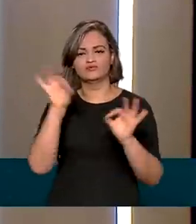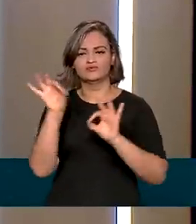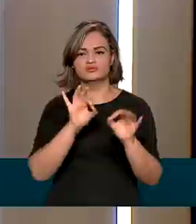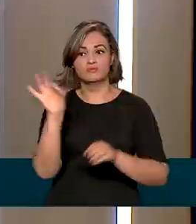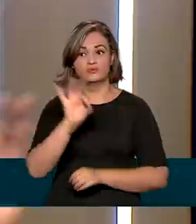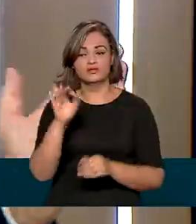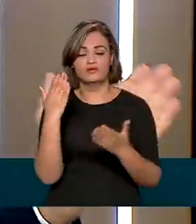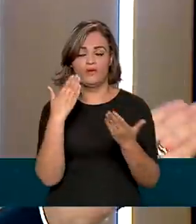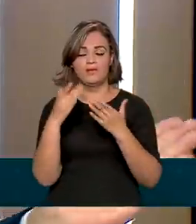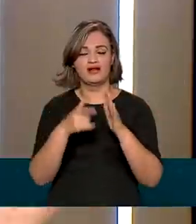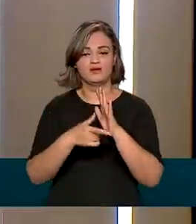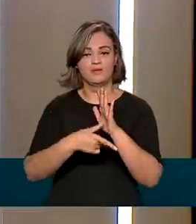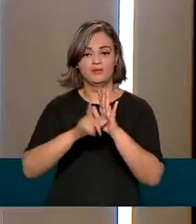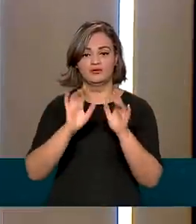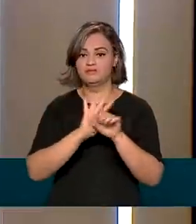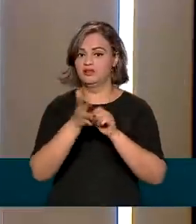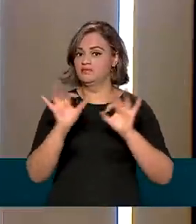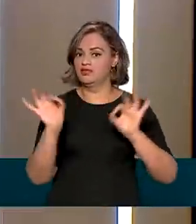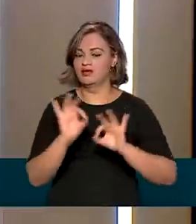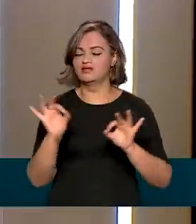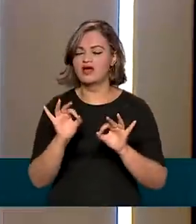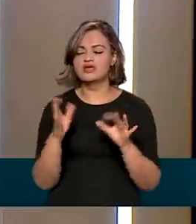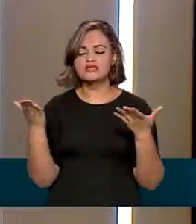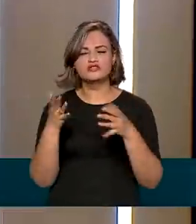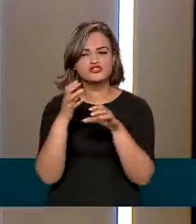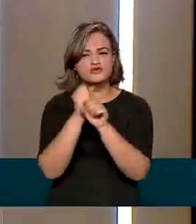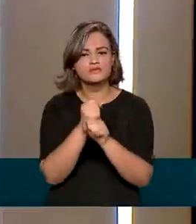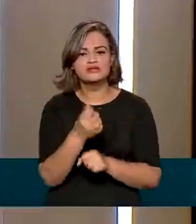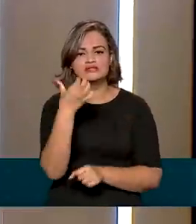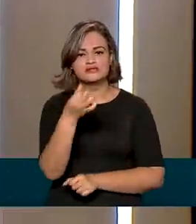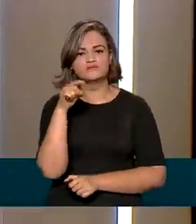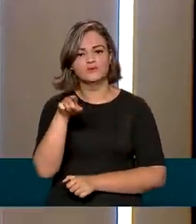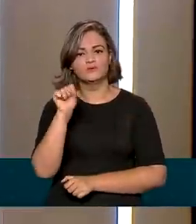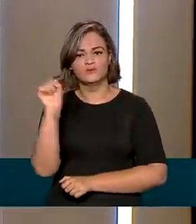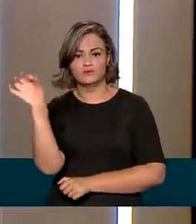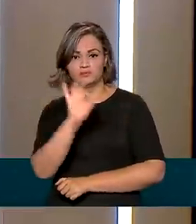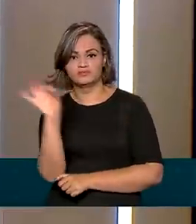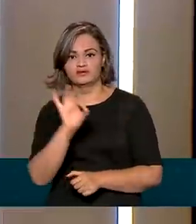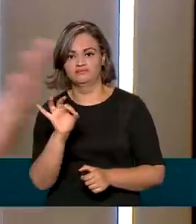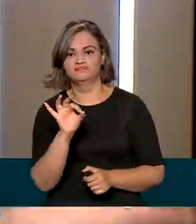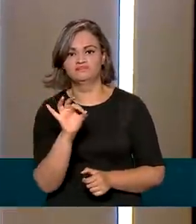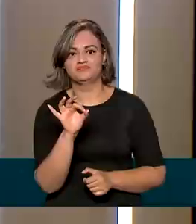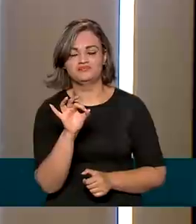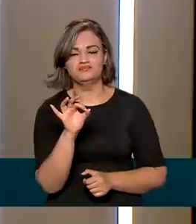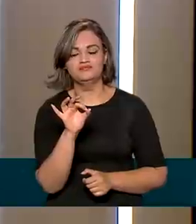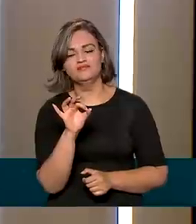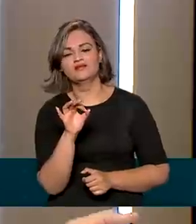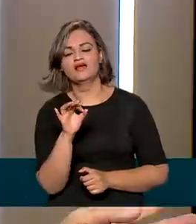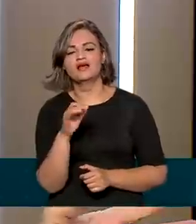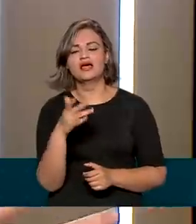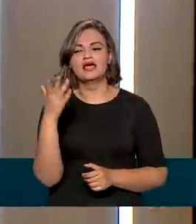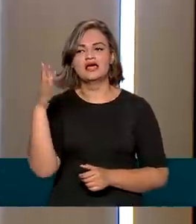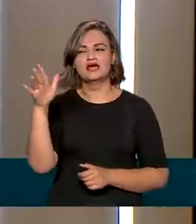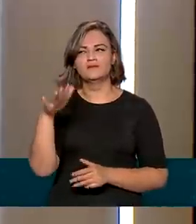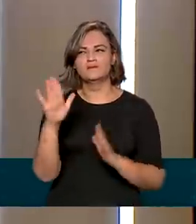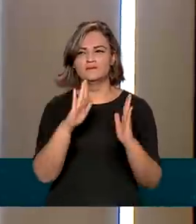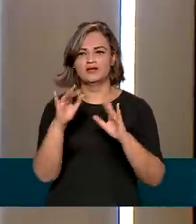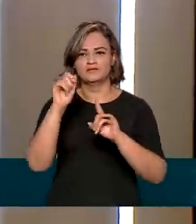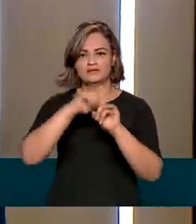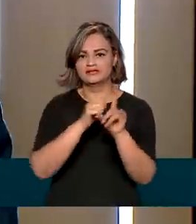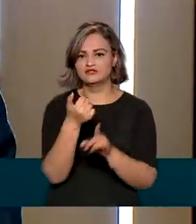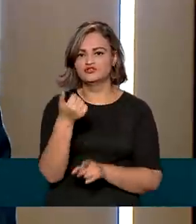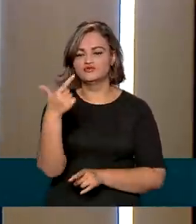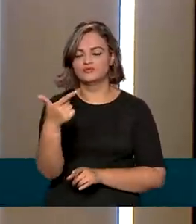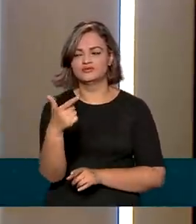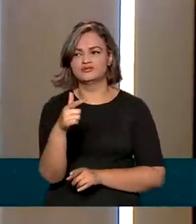pré-pandemia e acumula, no ano, um crescimento de 6,8%, enquanto que, nos últimos 12 meses,